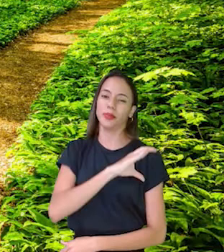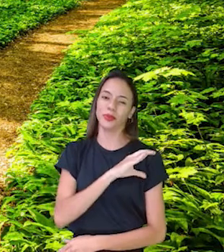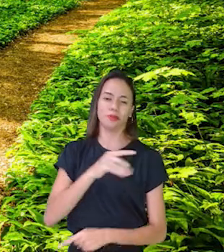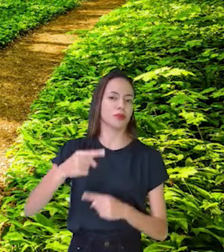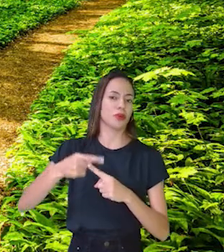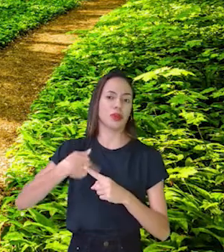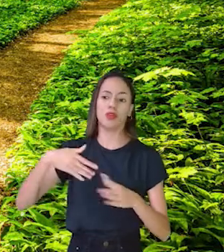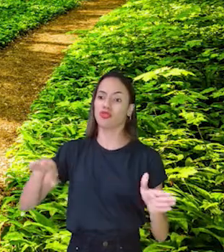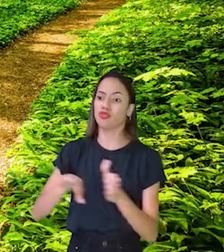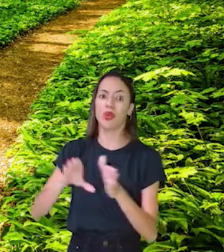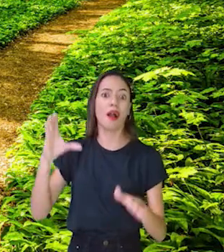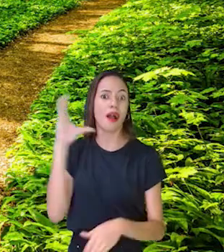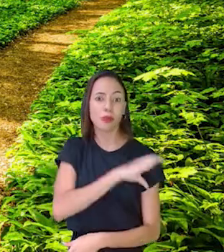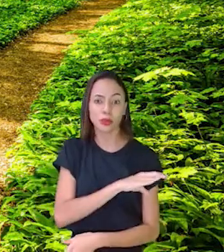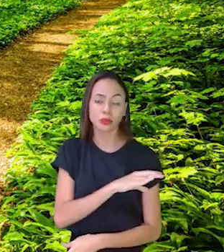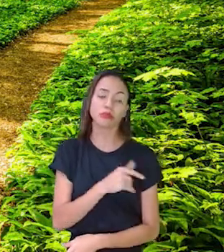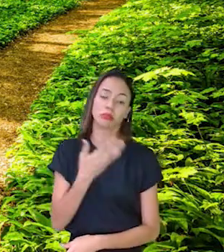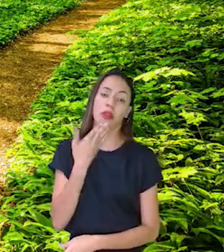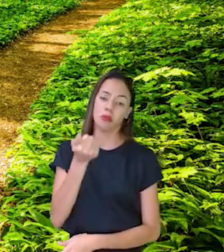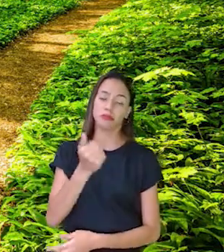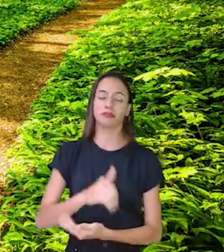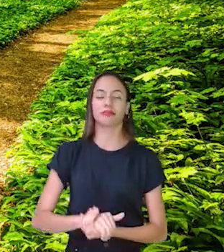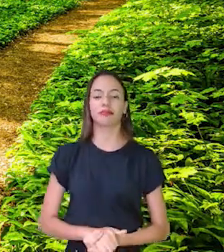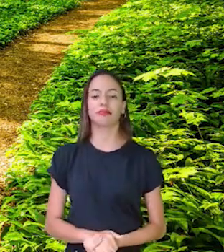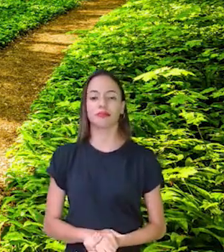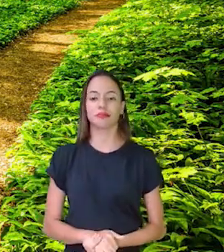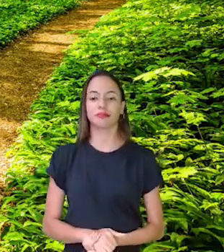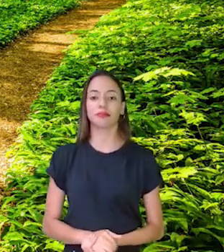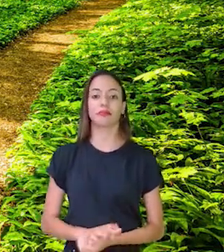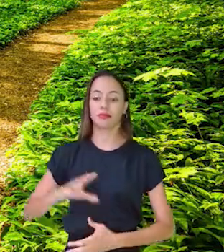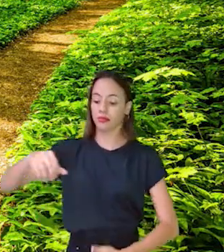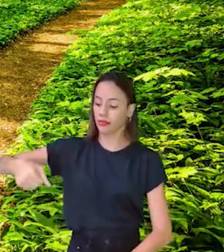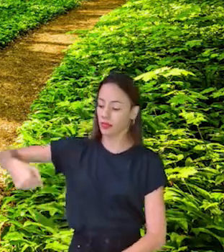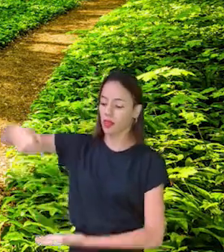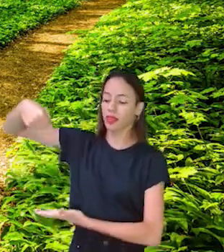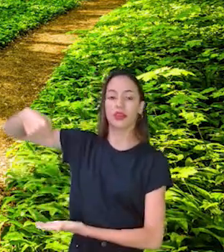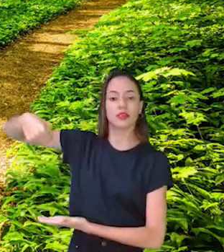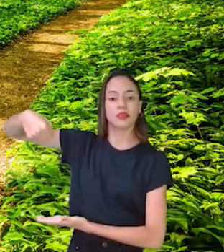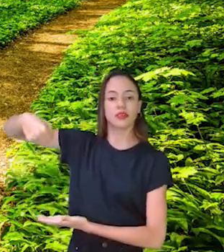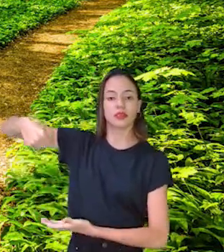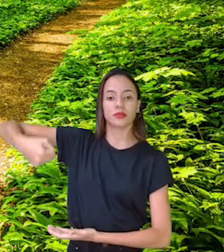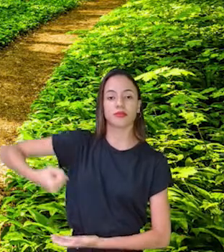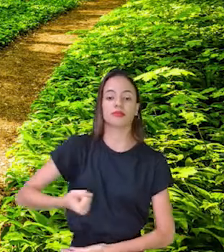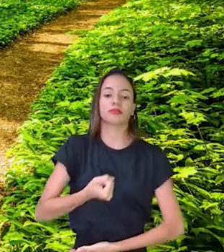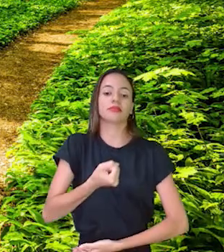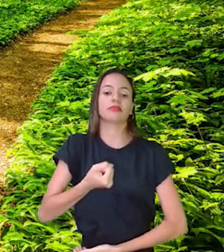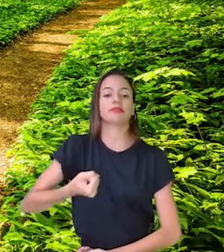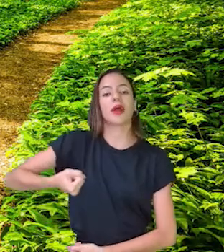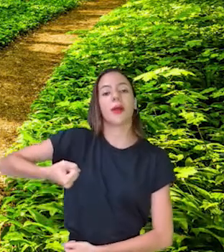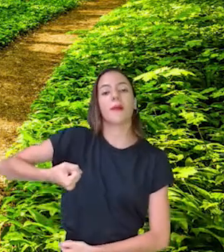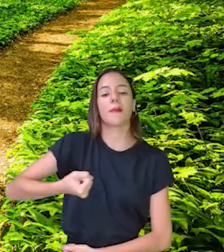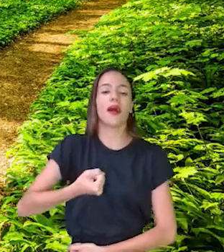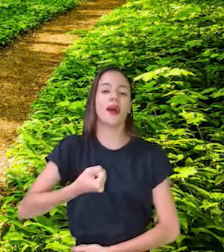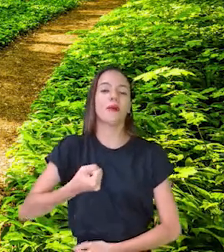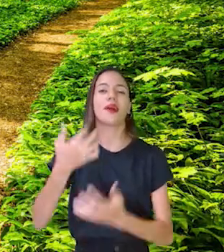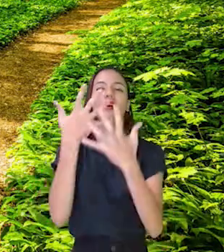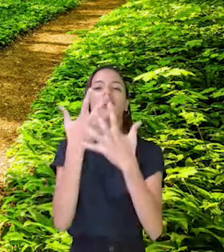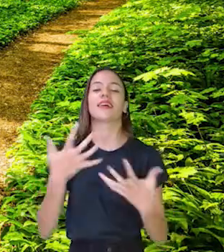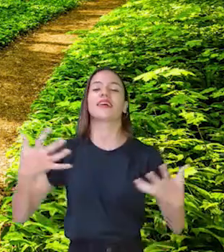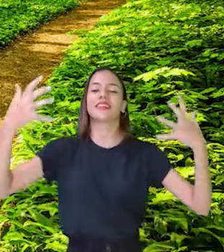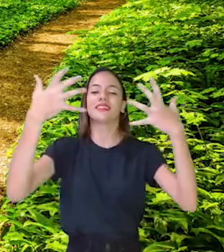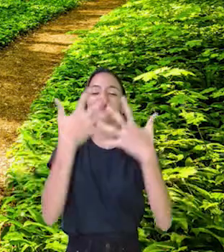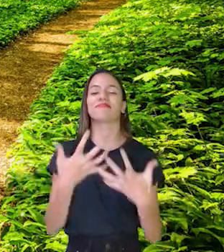eu chego mais rápido. Pegou o sexto e foi pelo bosque. Caminhando e cantando.